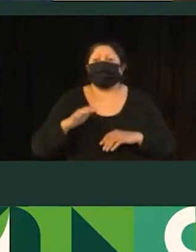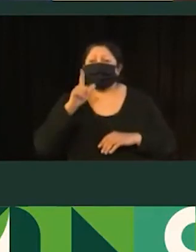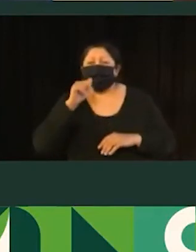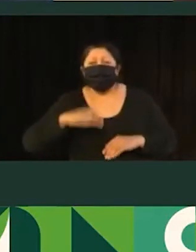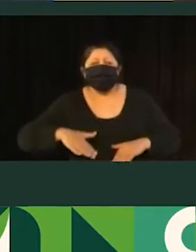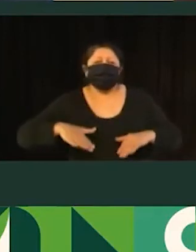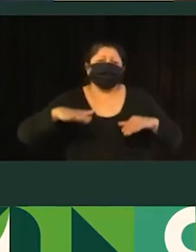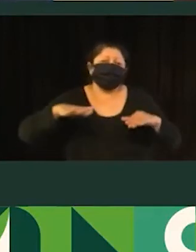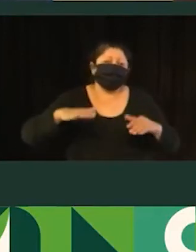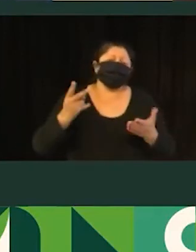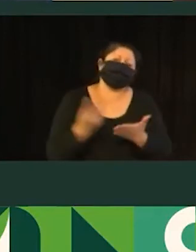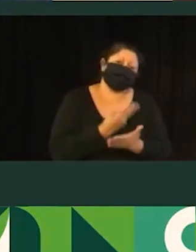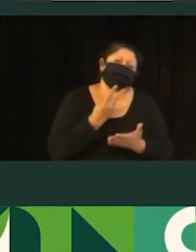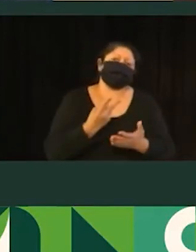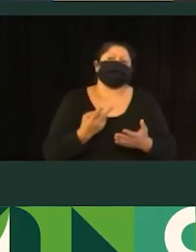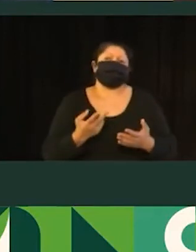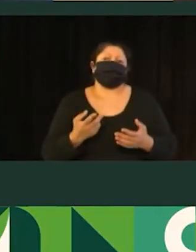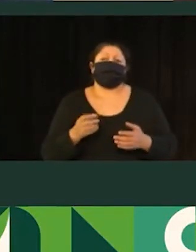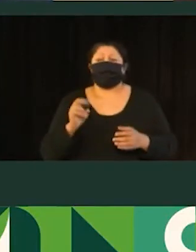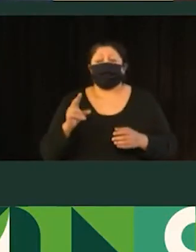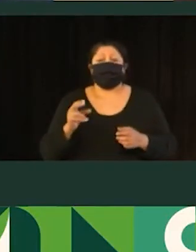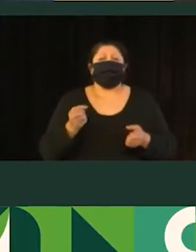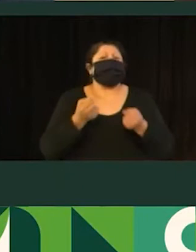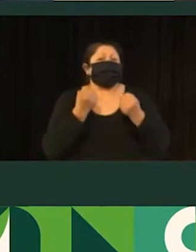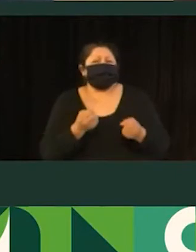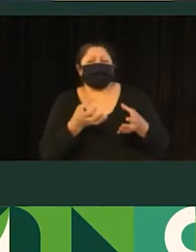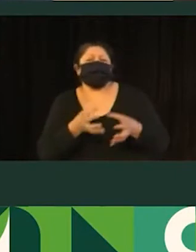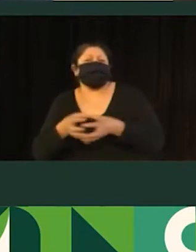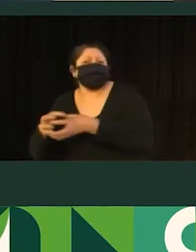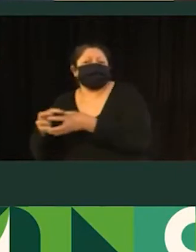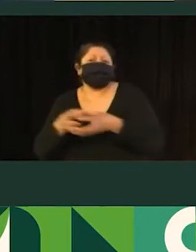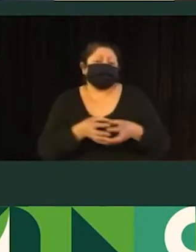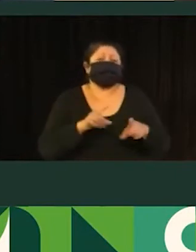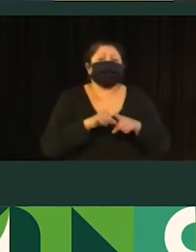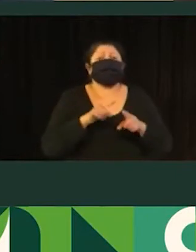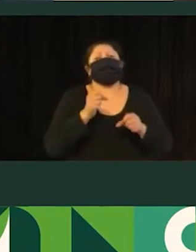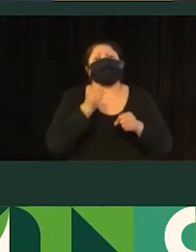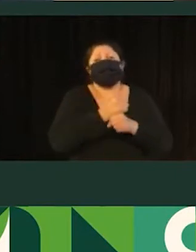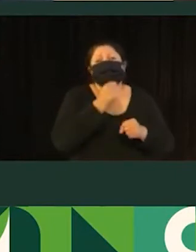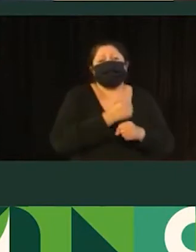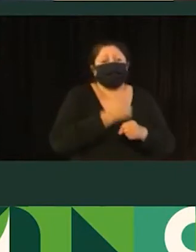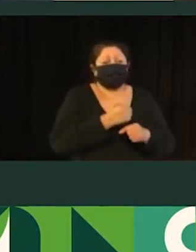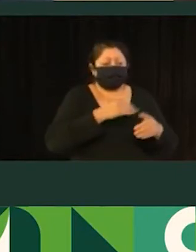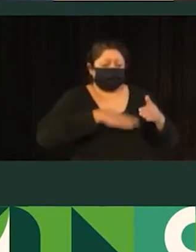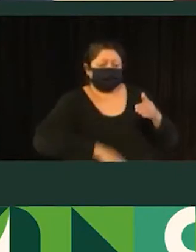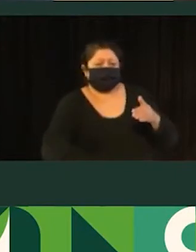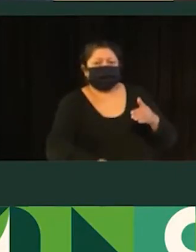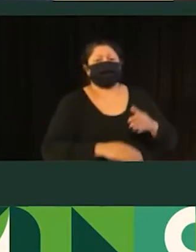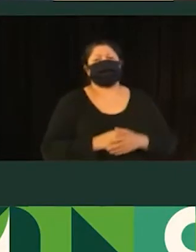áreas de transporte de carga, remodelação geométrica e obras de arte como rebaixamento e viadutos.